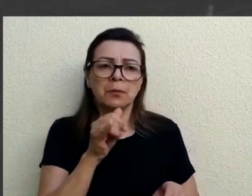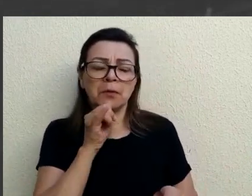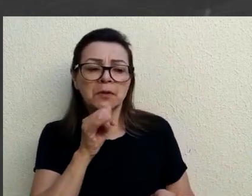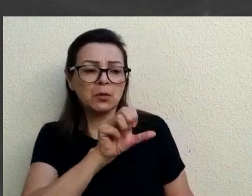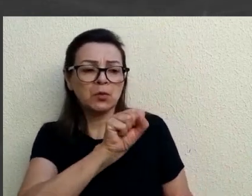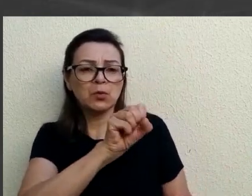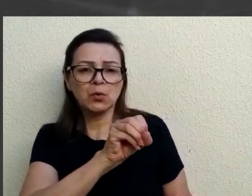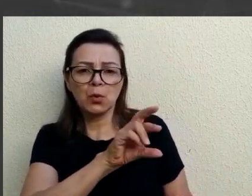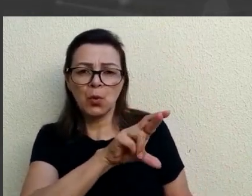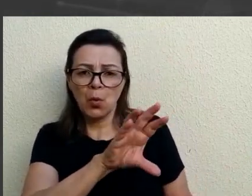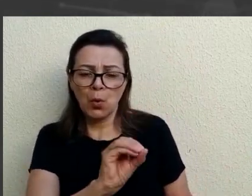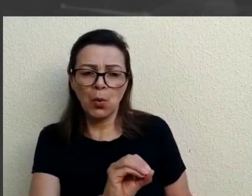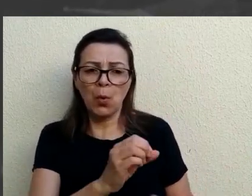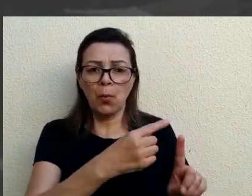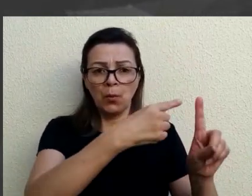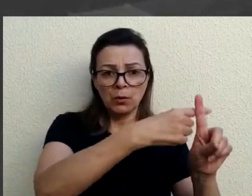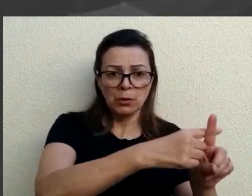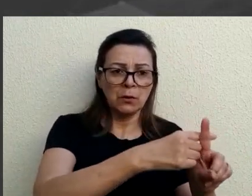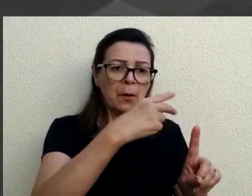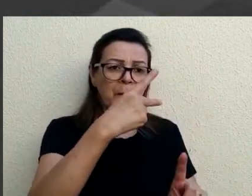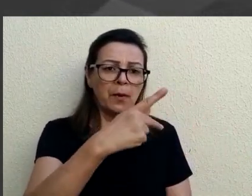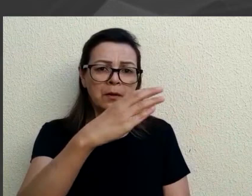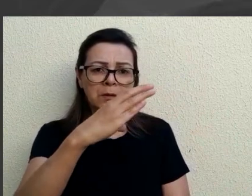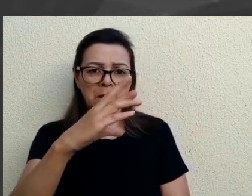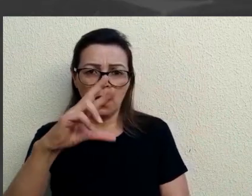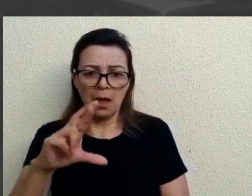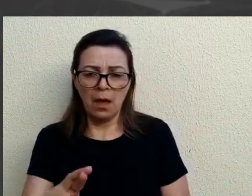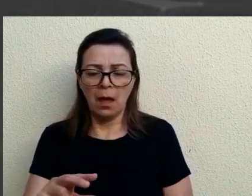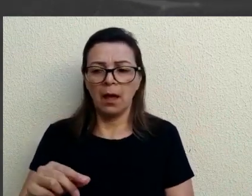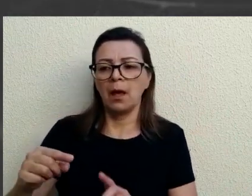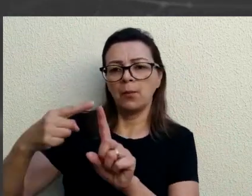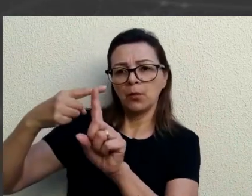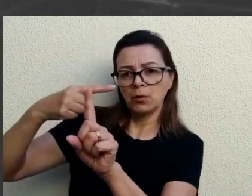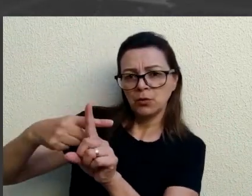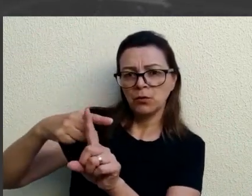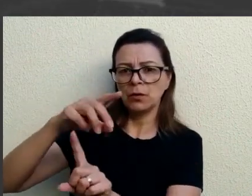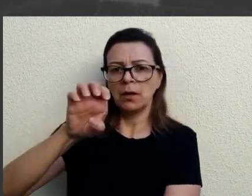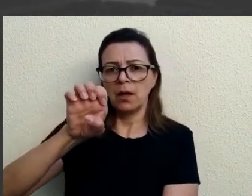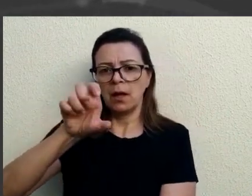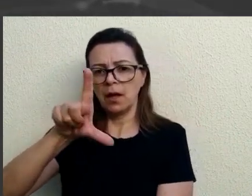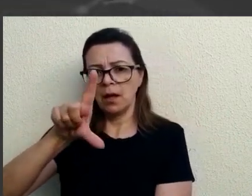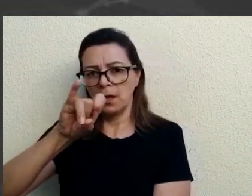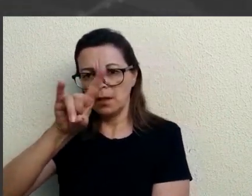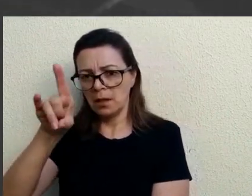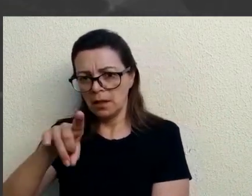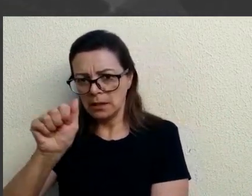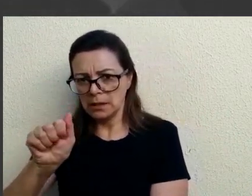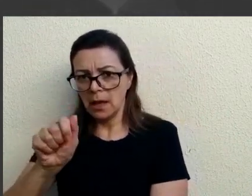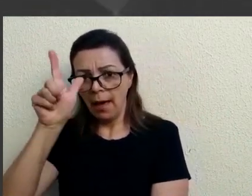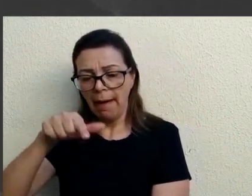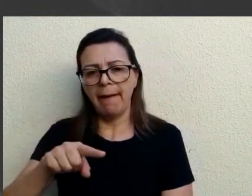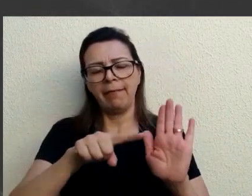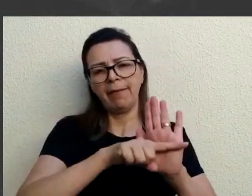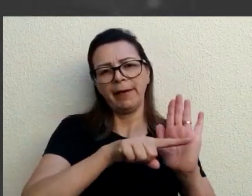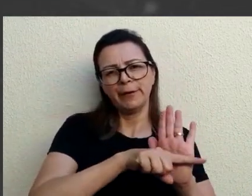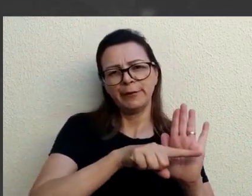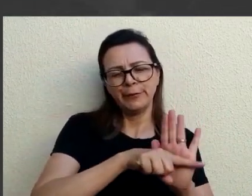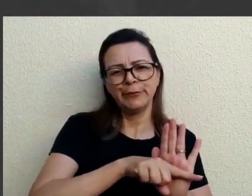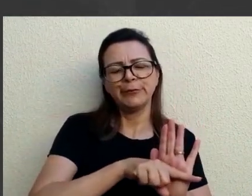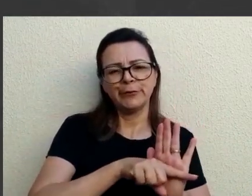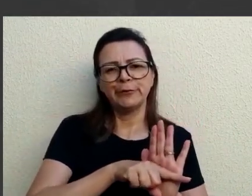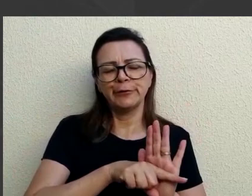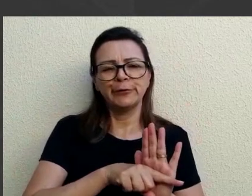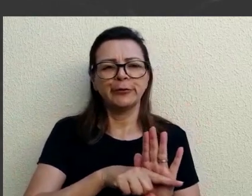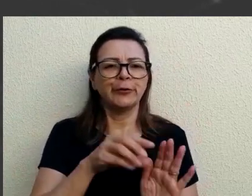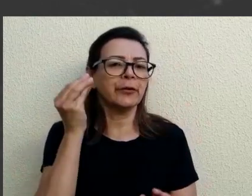positivos na PCR positivos no ELISA são negativos no teste rápido. Soros de pessoas que